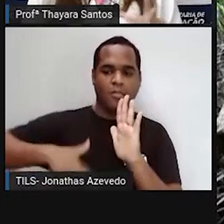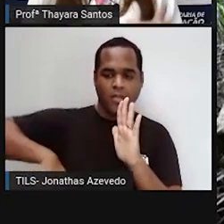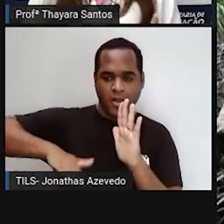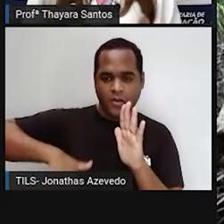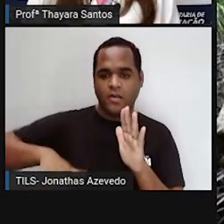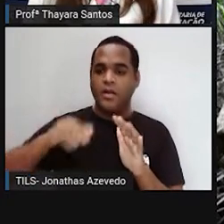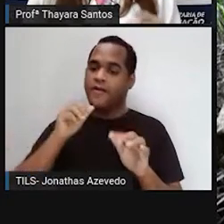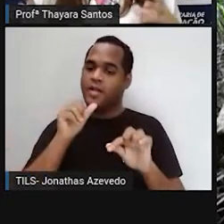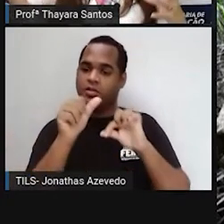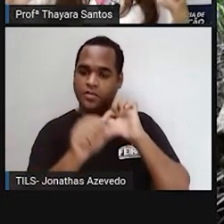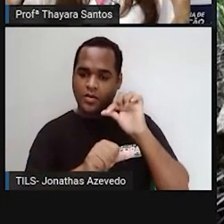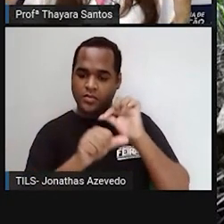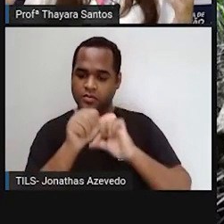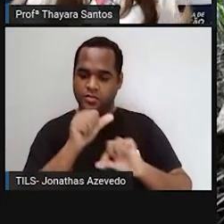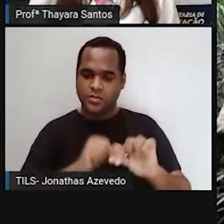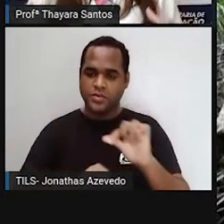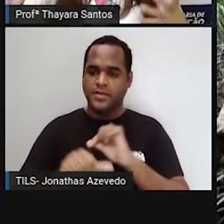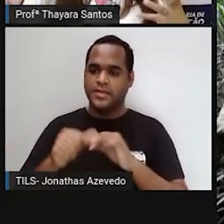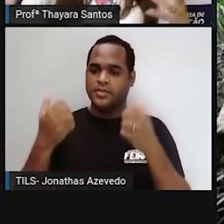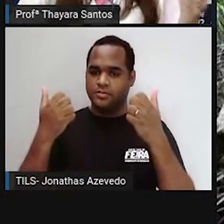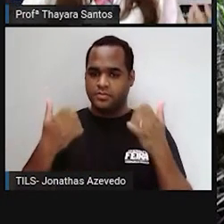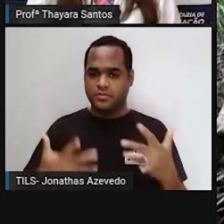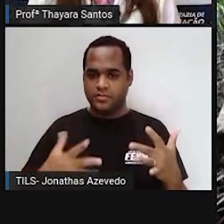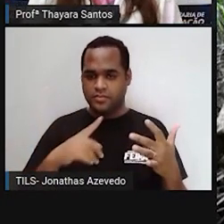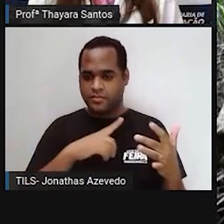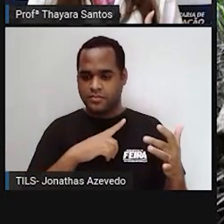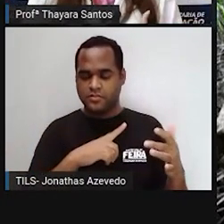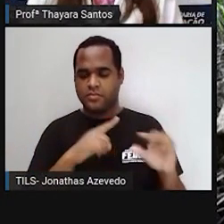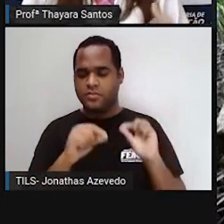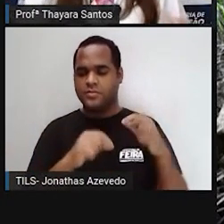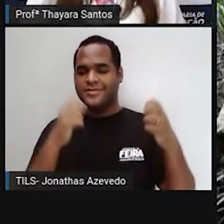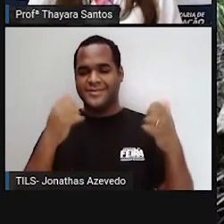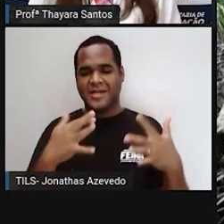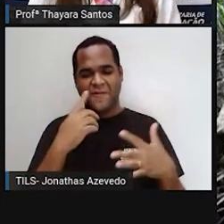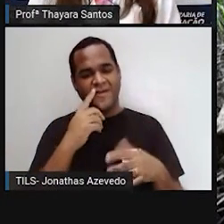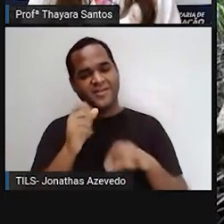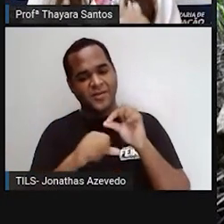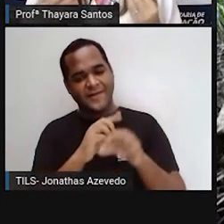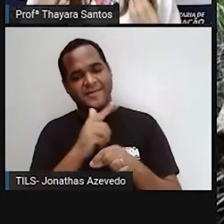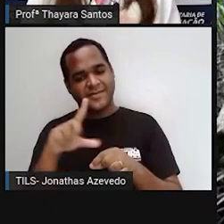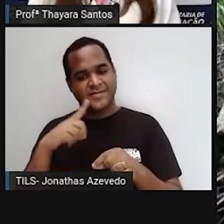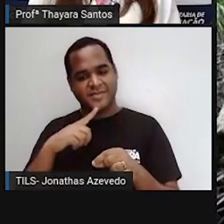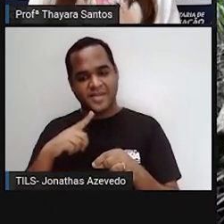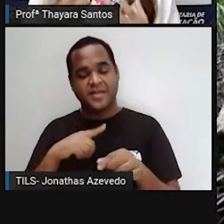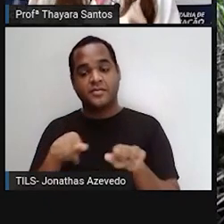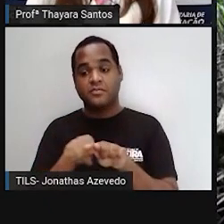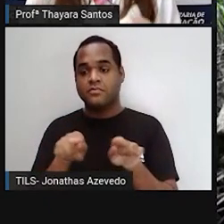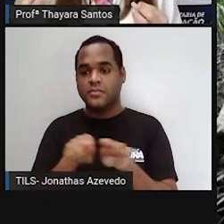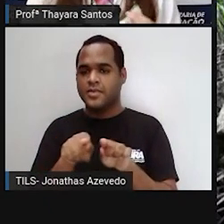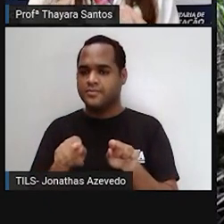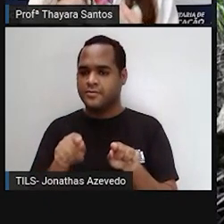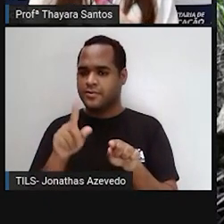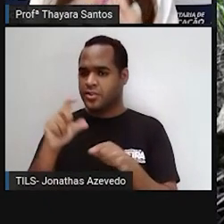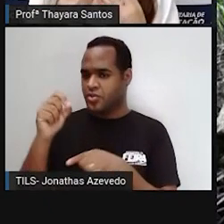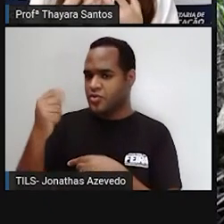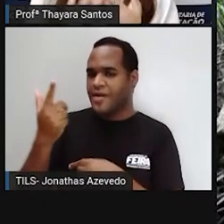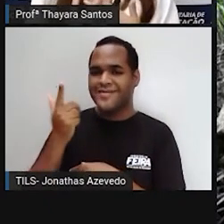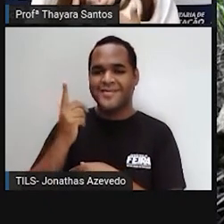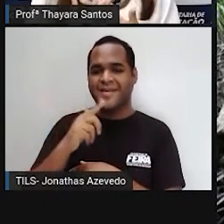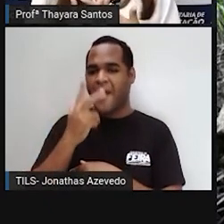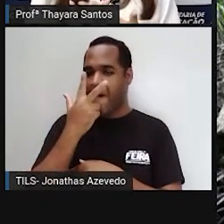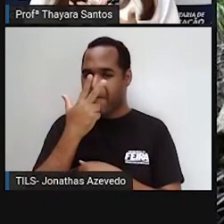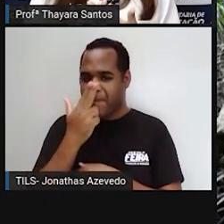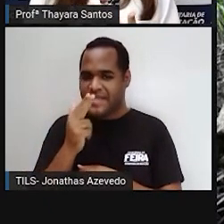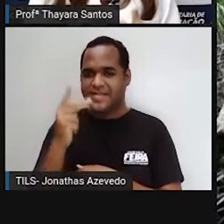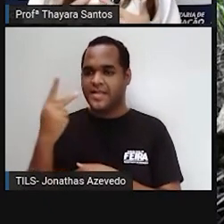transição entre o rio e mar. E quando a maré enche, esse manguezal também se enche. E ele fica ali, o solo de lá é muito